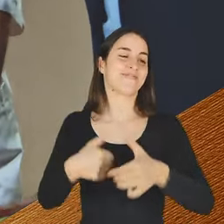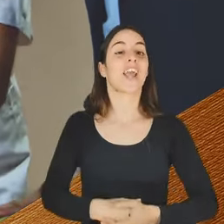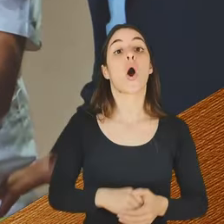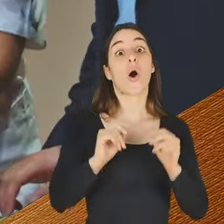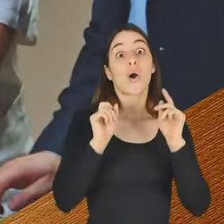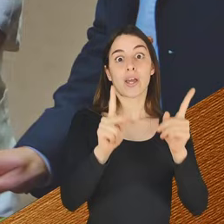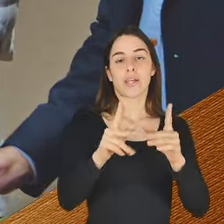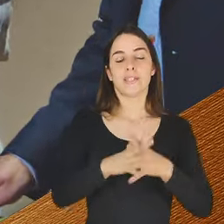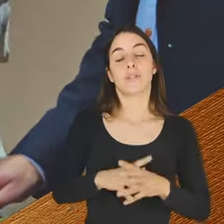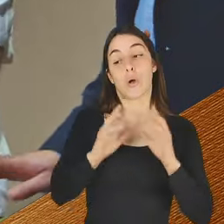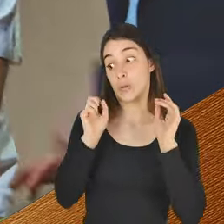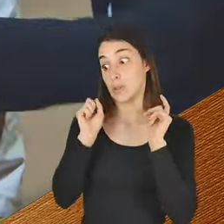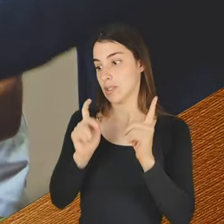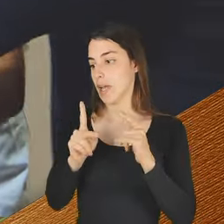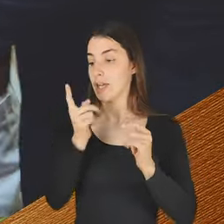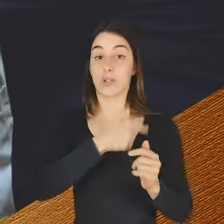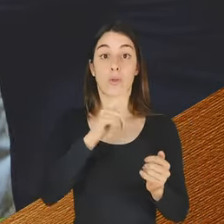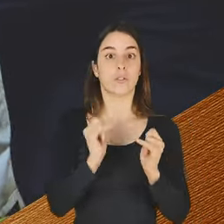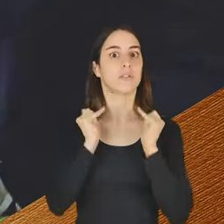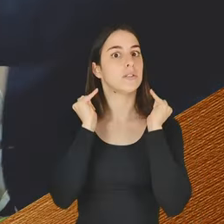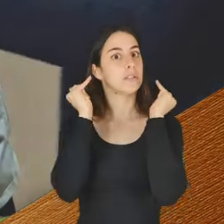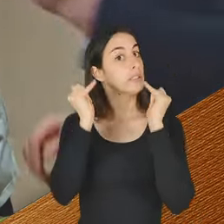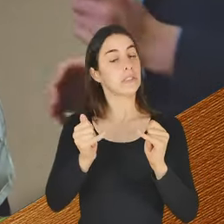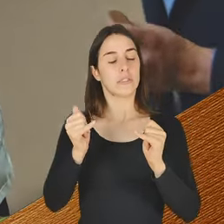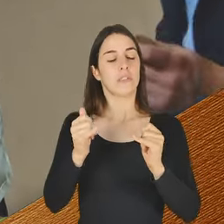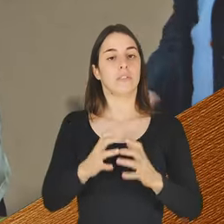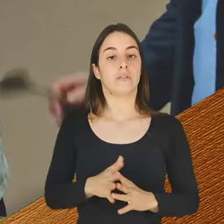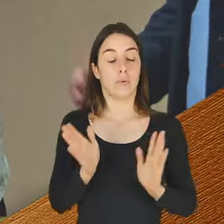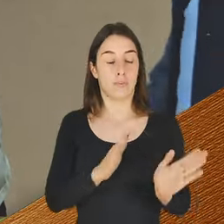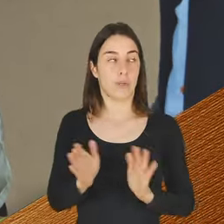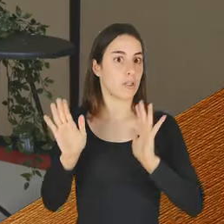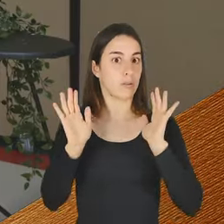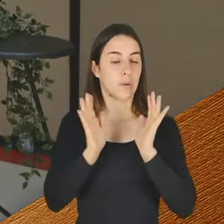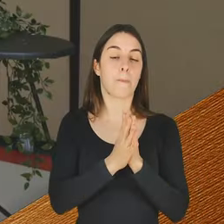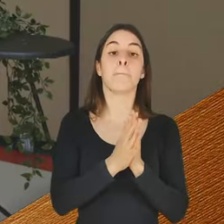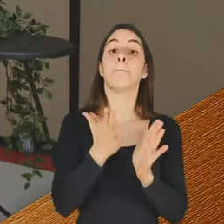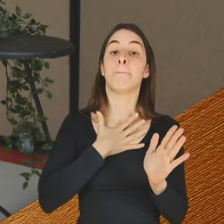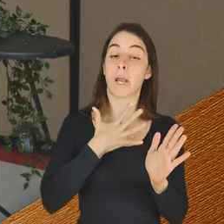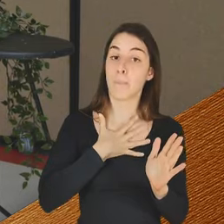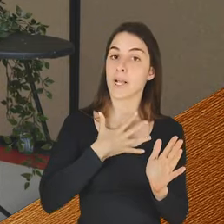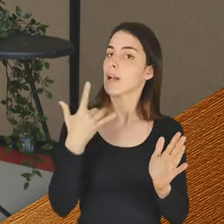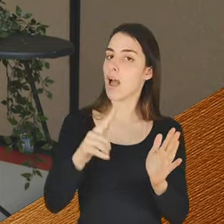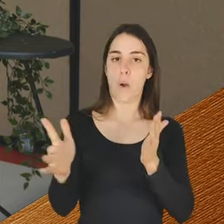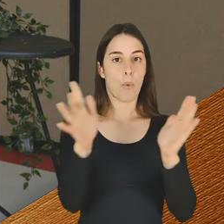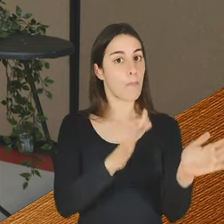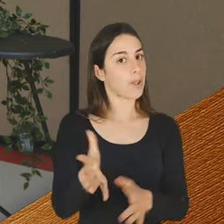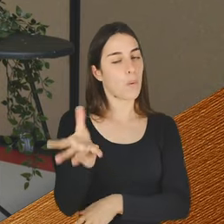Ok. Passemos então para o próximo momento, que para mim é um dos momentos mais importantes deste nosso